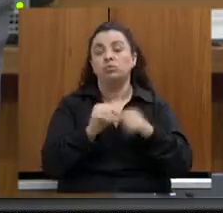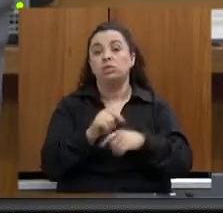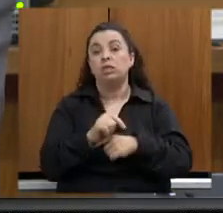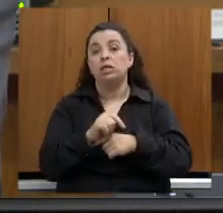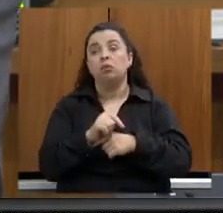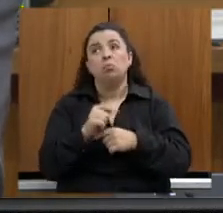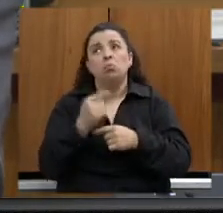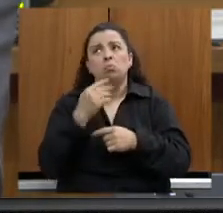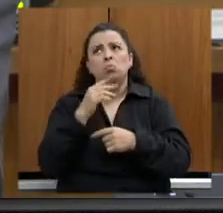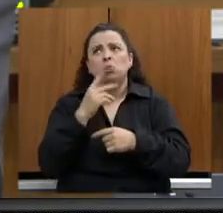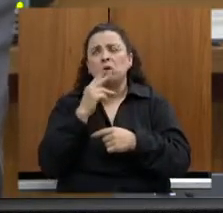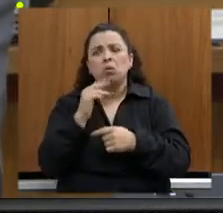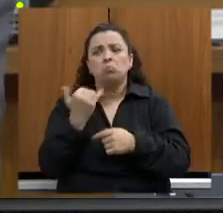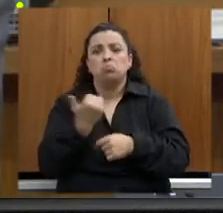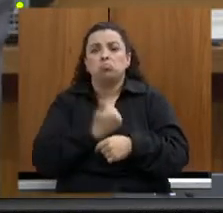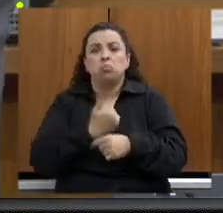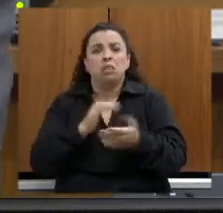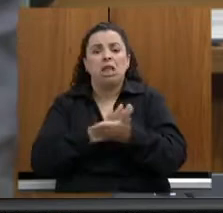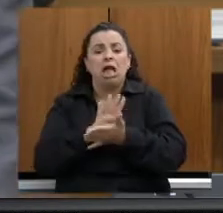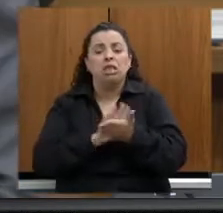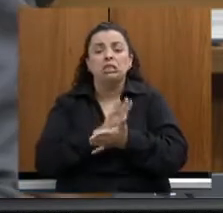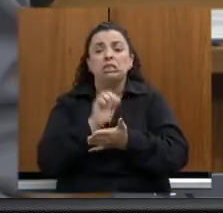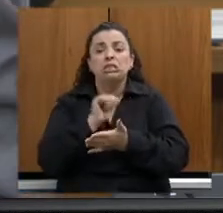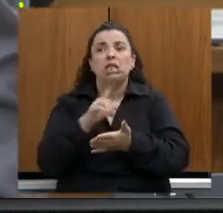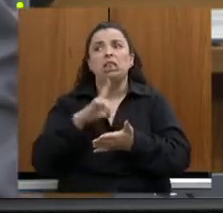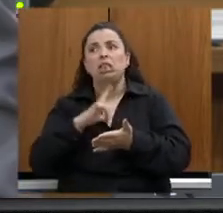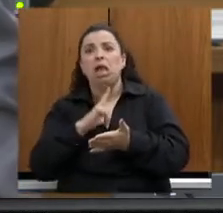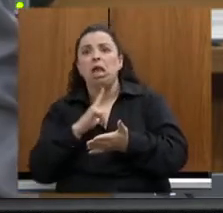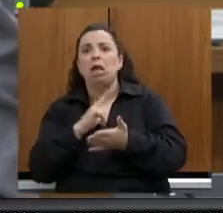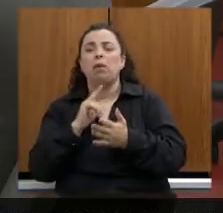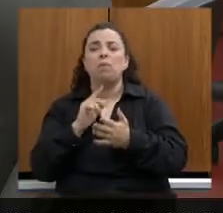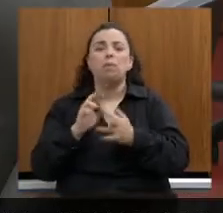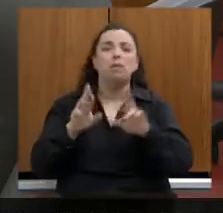espaço e que ele seja realmente aproveitado.